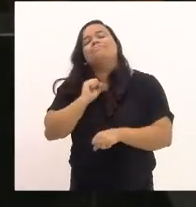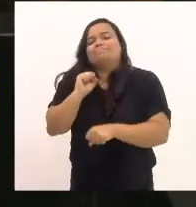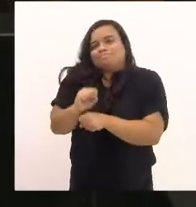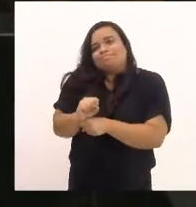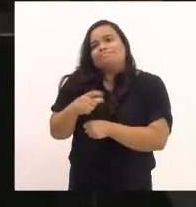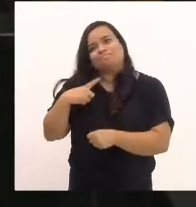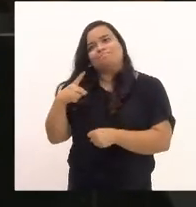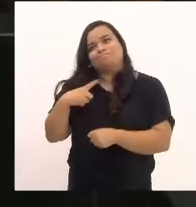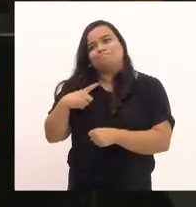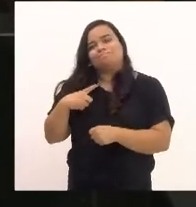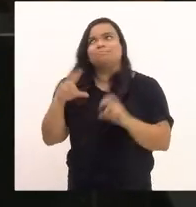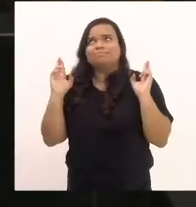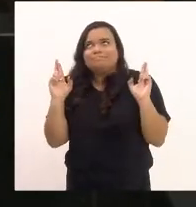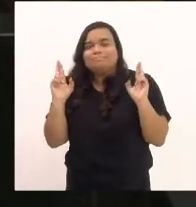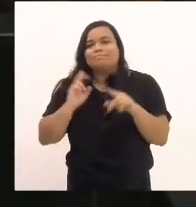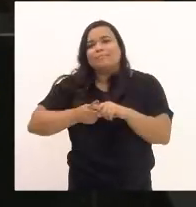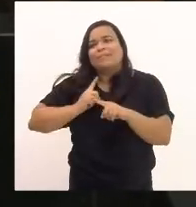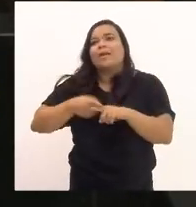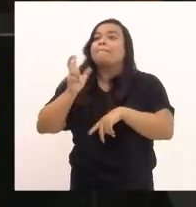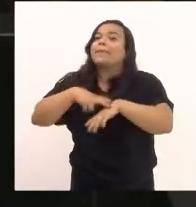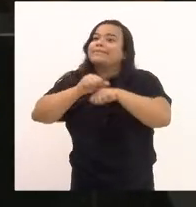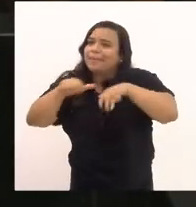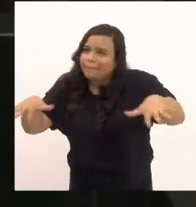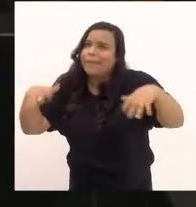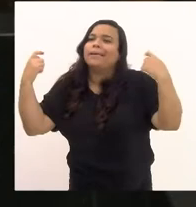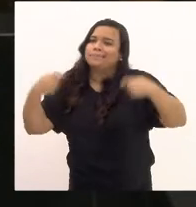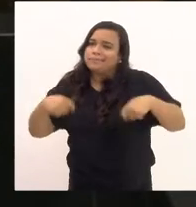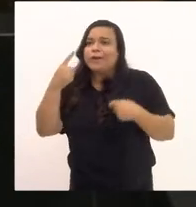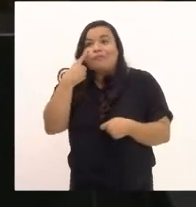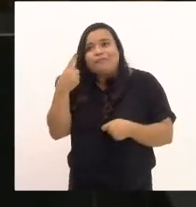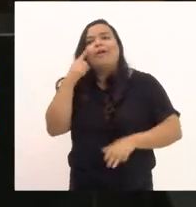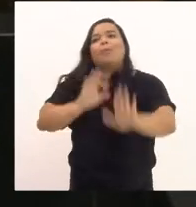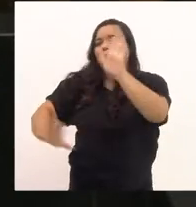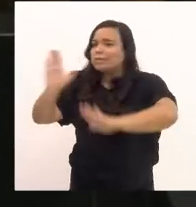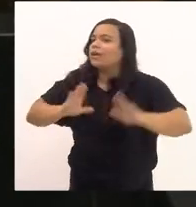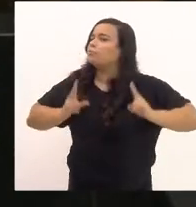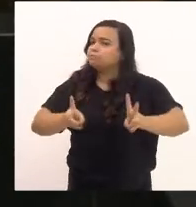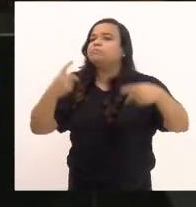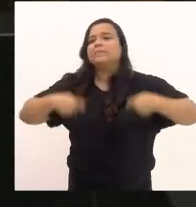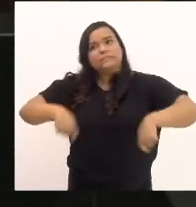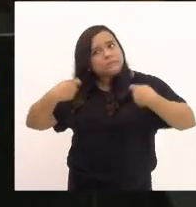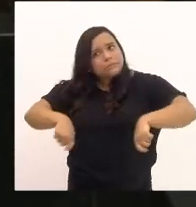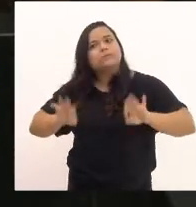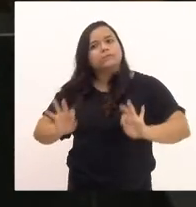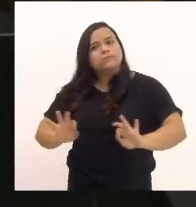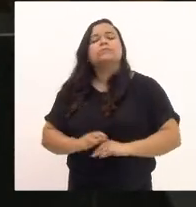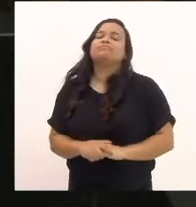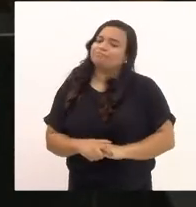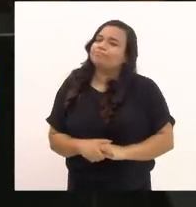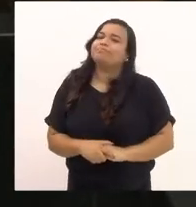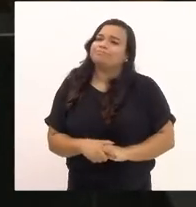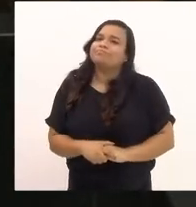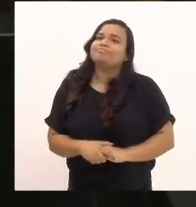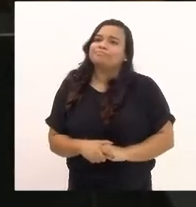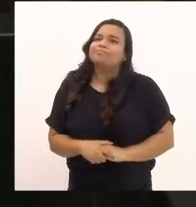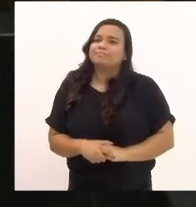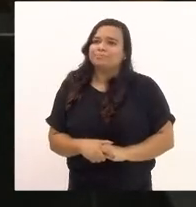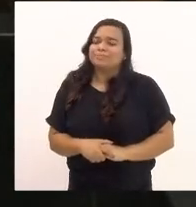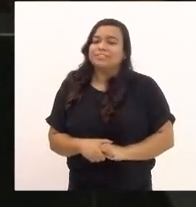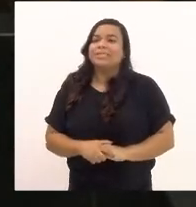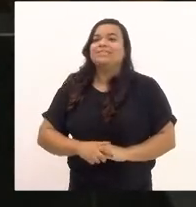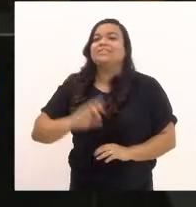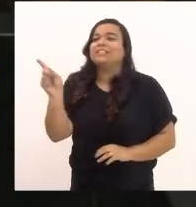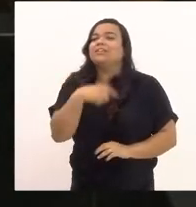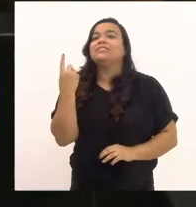bem, porque a pandemia tem que se ter toda a cautela possível, mas estaremos, de qualquer